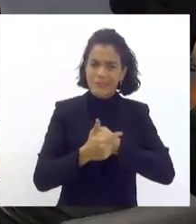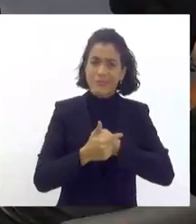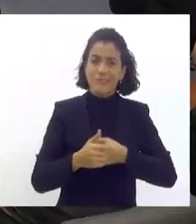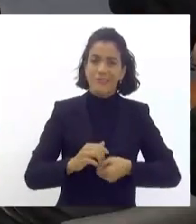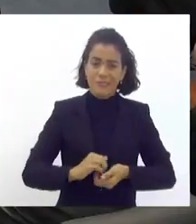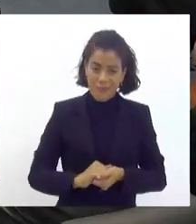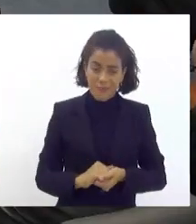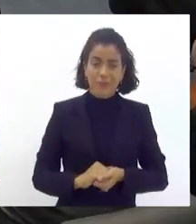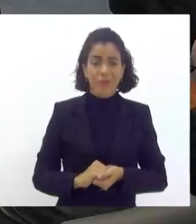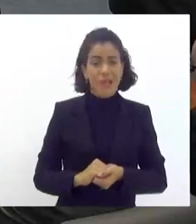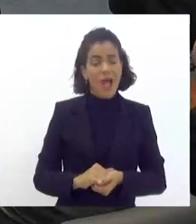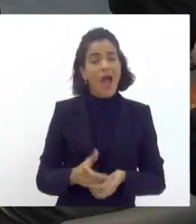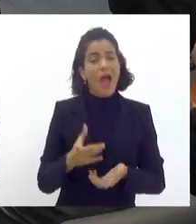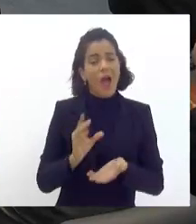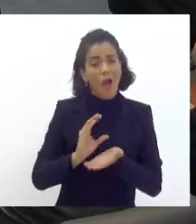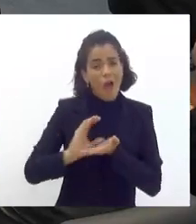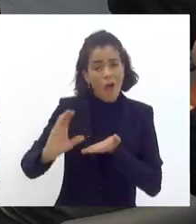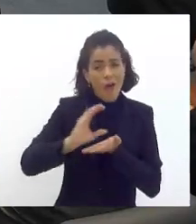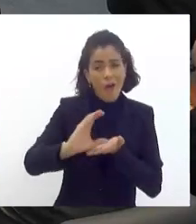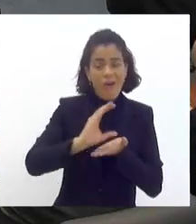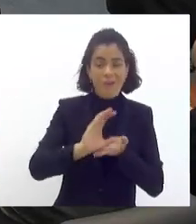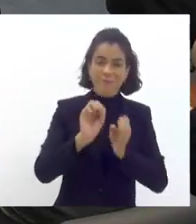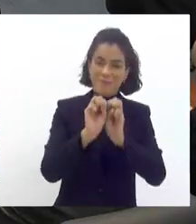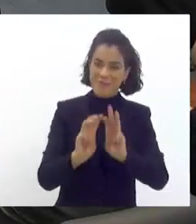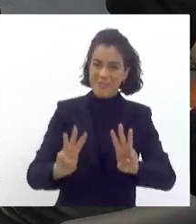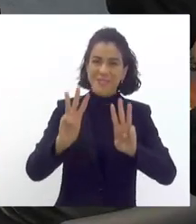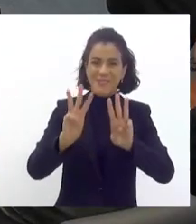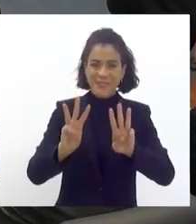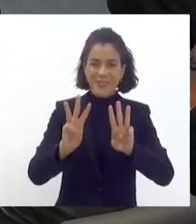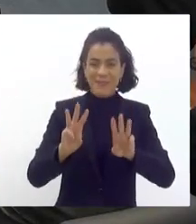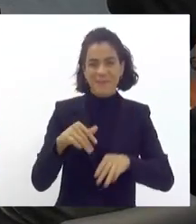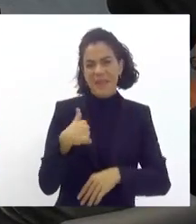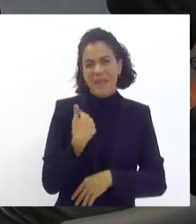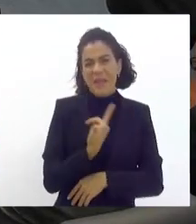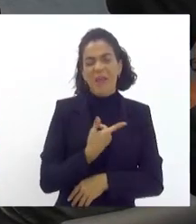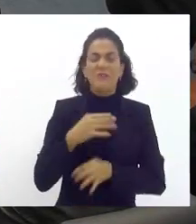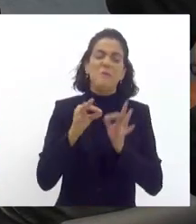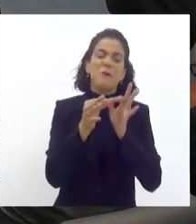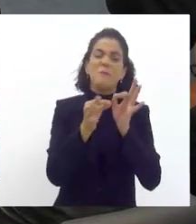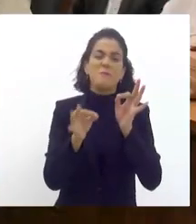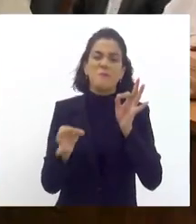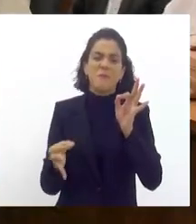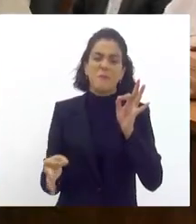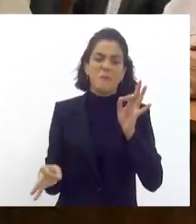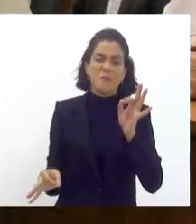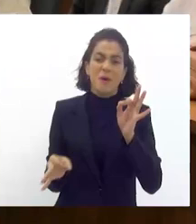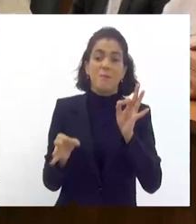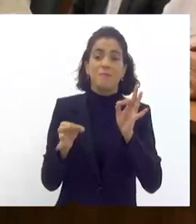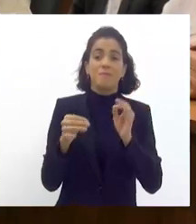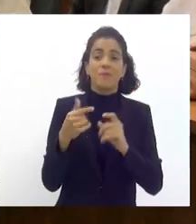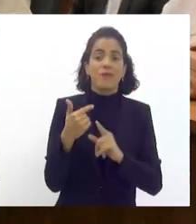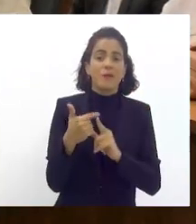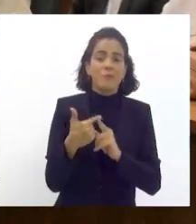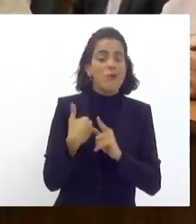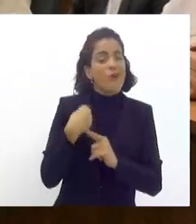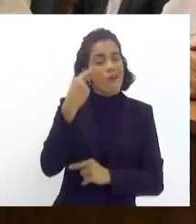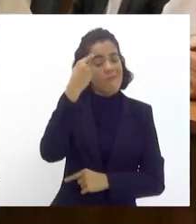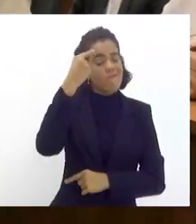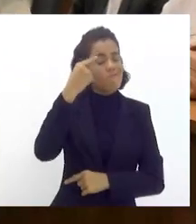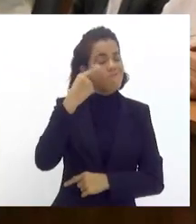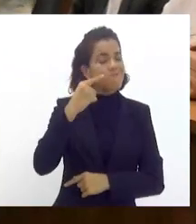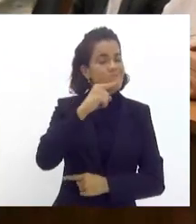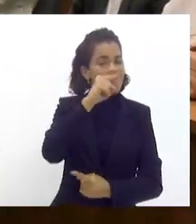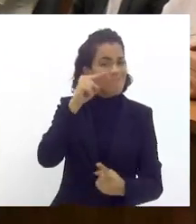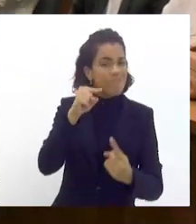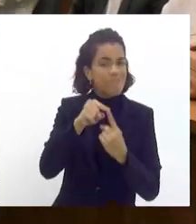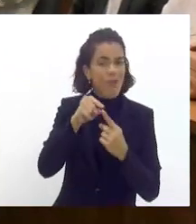prefeitura está colaborando com o espetáculo então eu não vou me alongar muito deputado porque eu acho que a ideia maior de uma